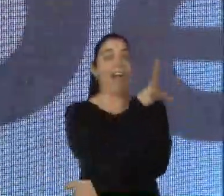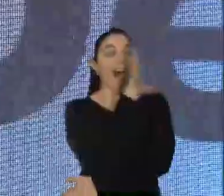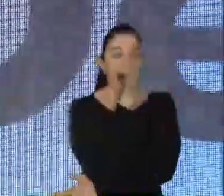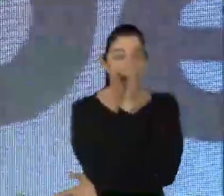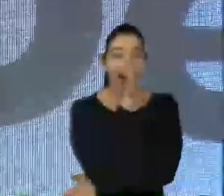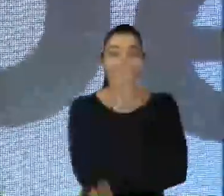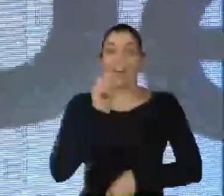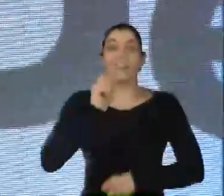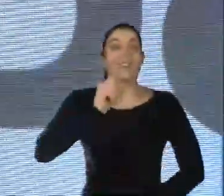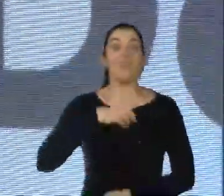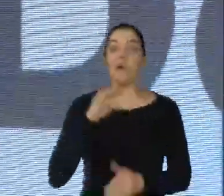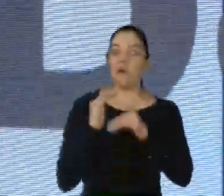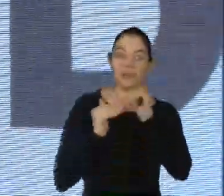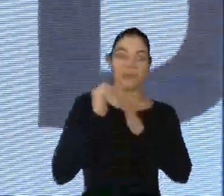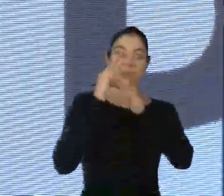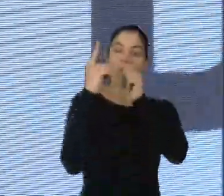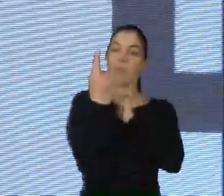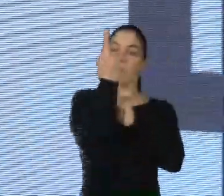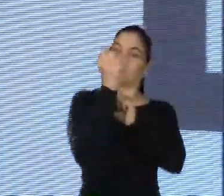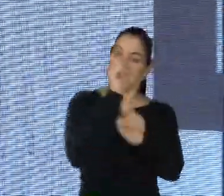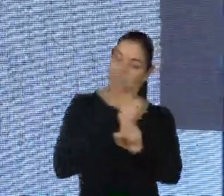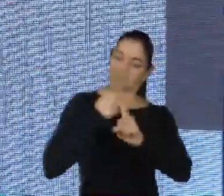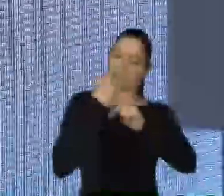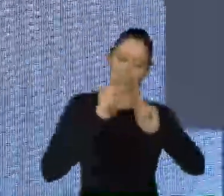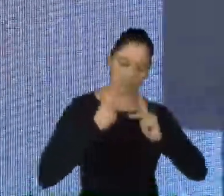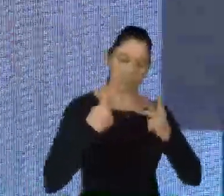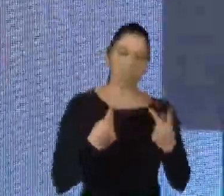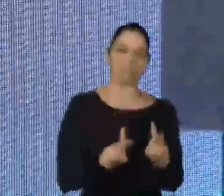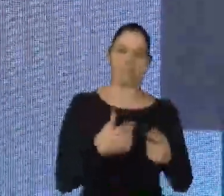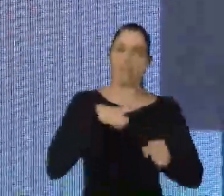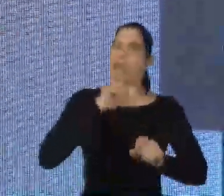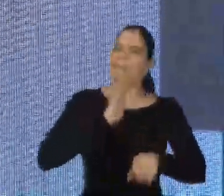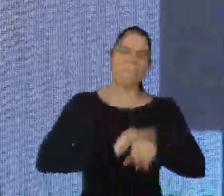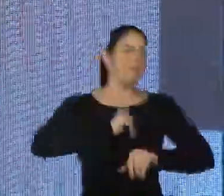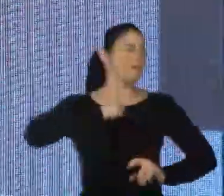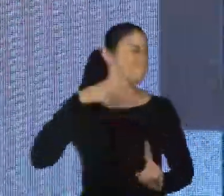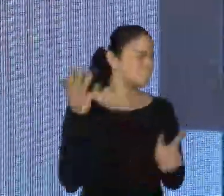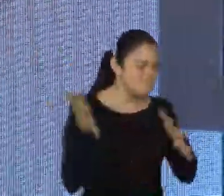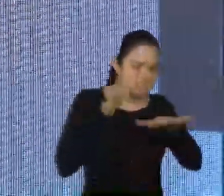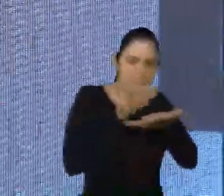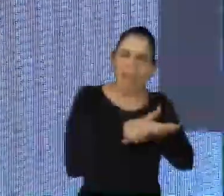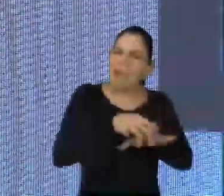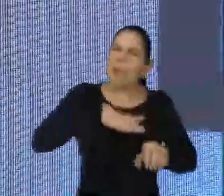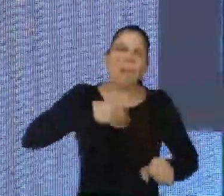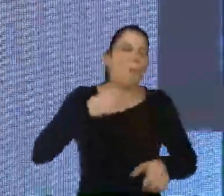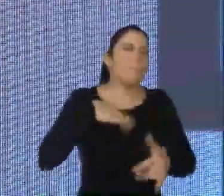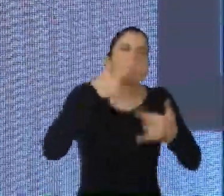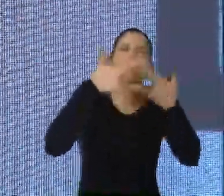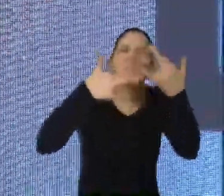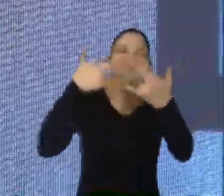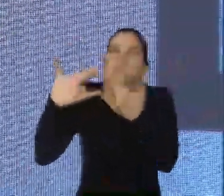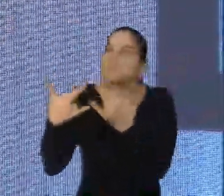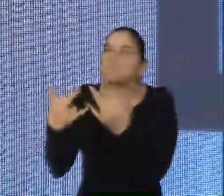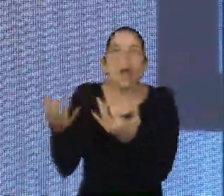eficiente construir uma sociedade mais humana, mais inclusiva e mais integrada. É